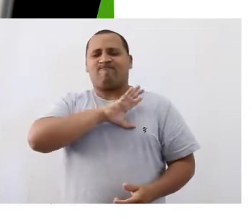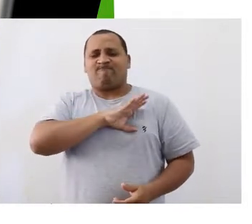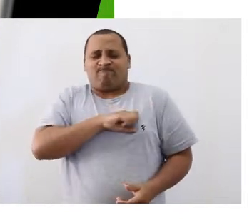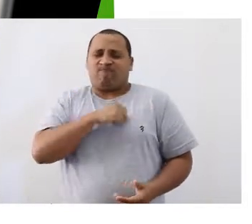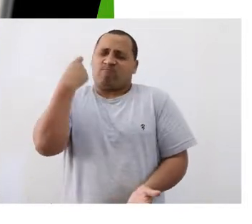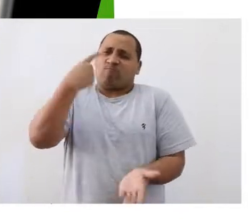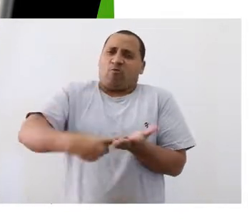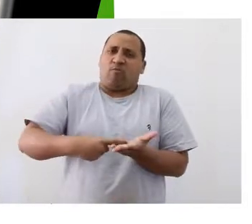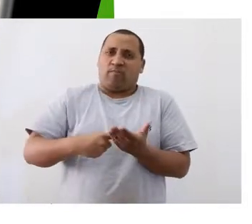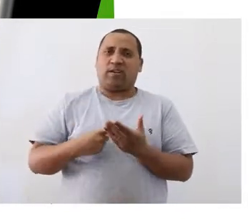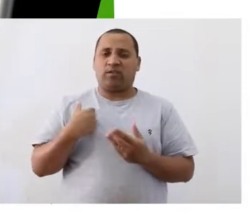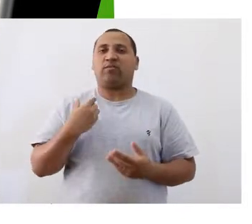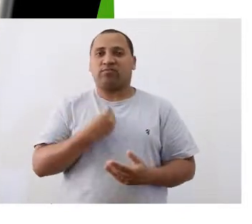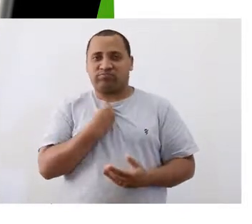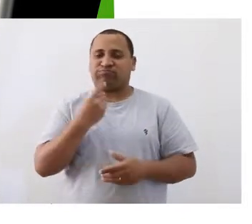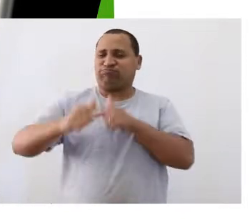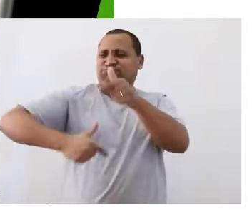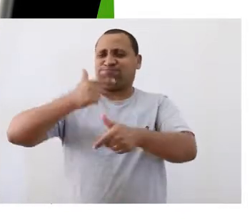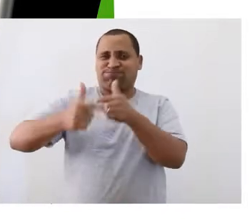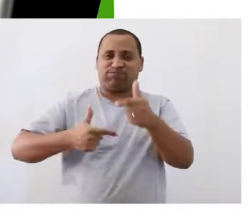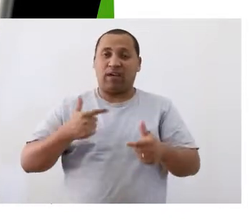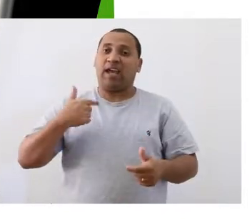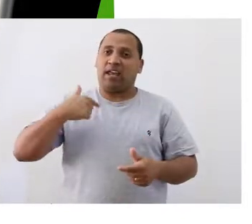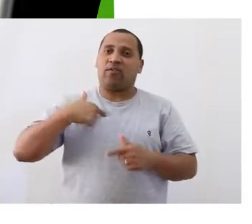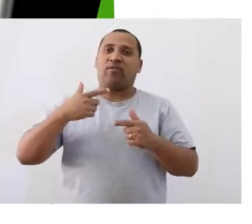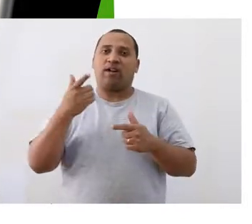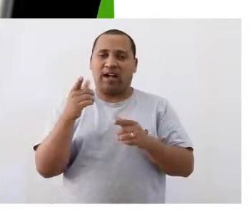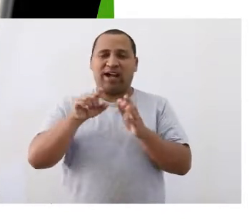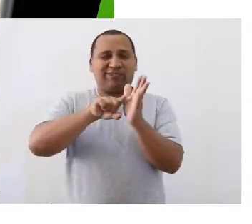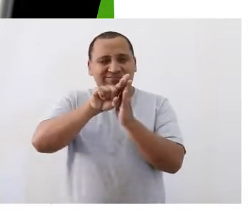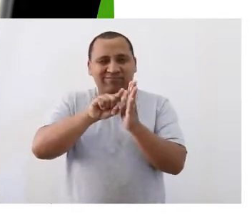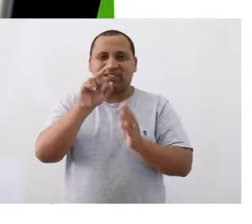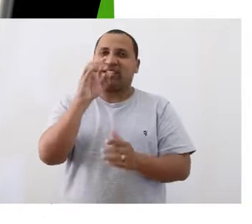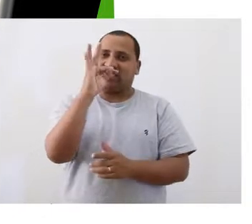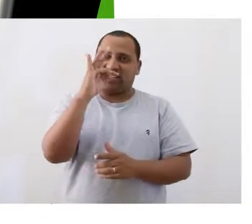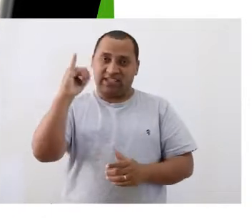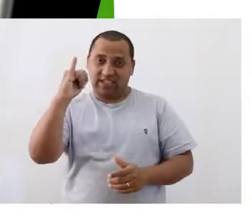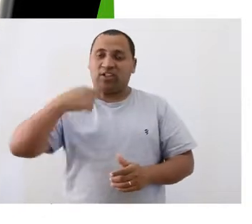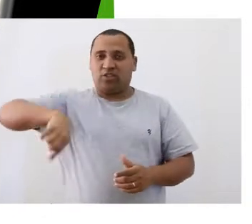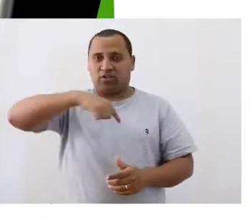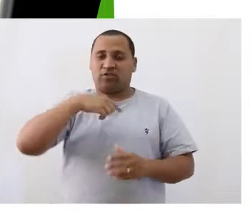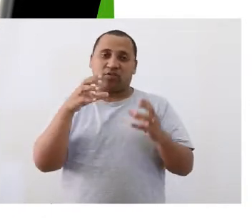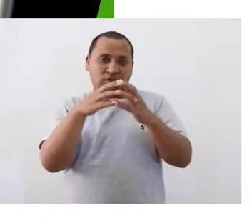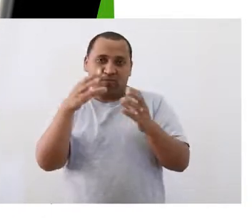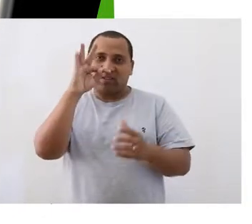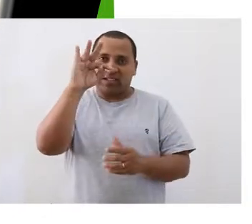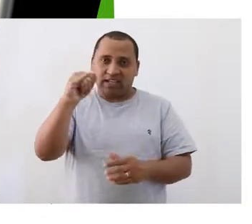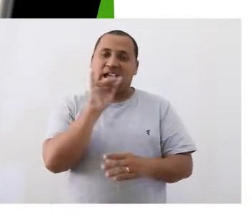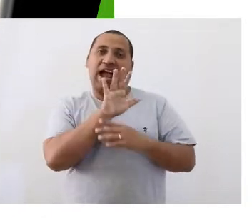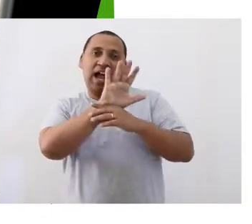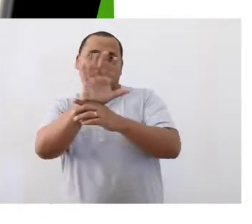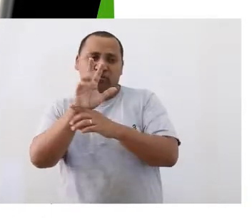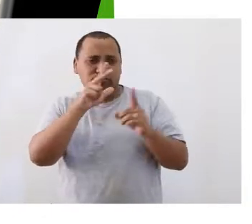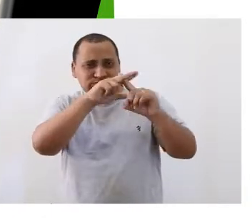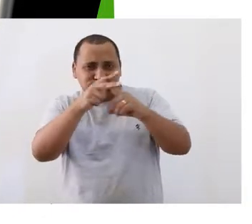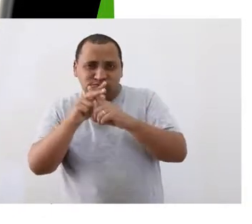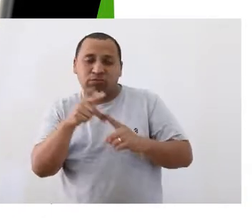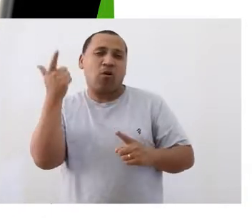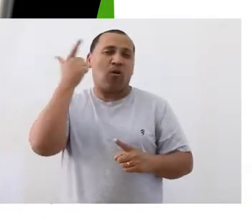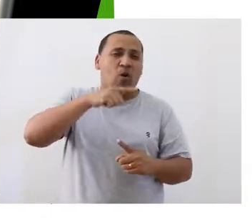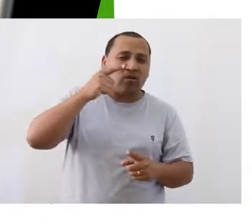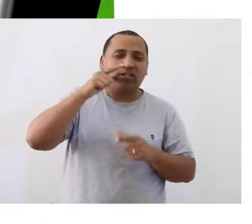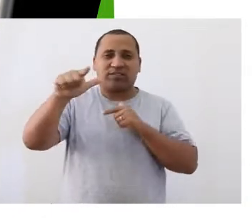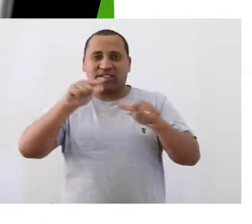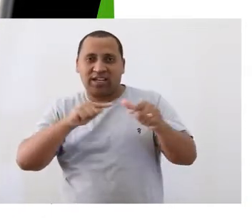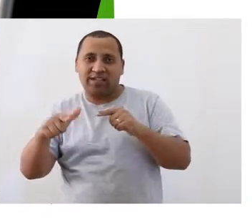comprometemos com a nossa carreira. Como analista da TI na Unipampa, somos nós, o pessoal da TI, quem garante a manutenção e o bom